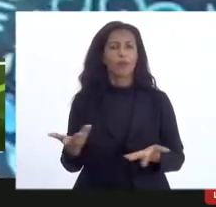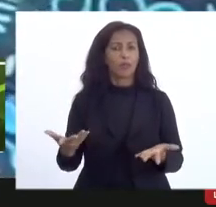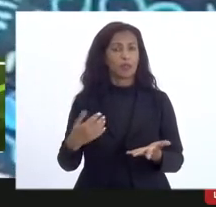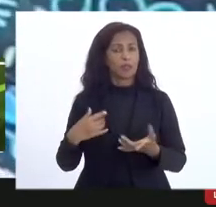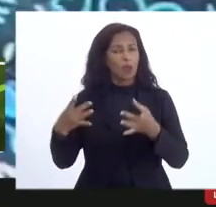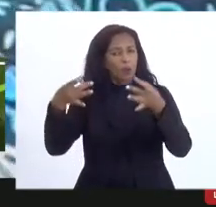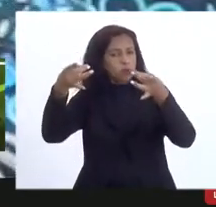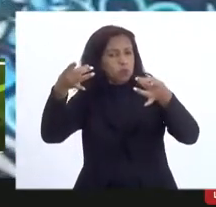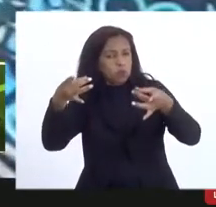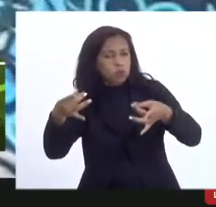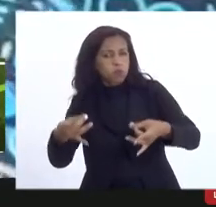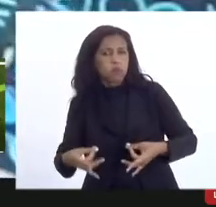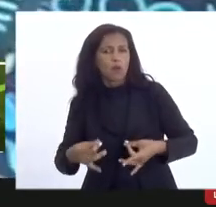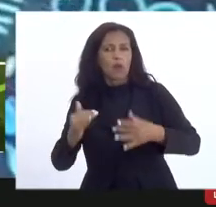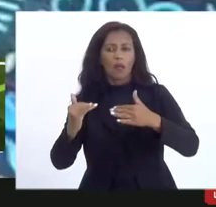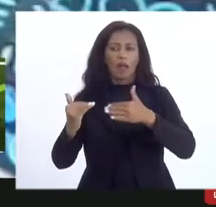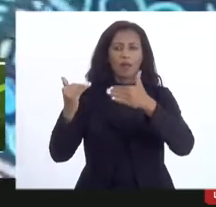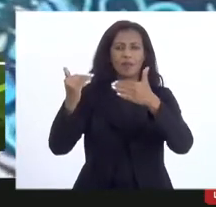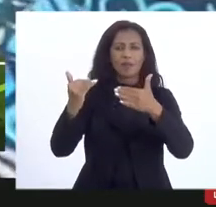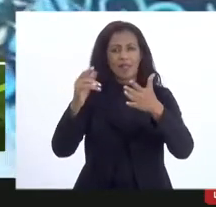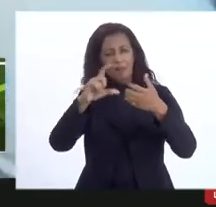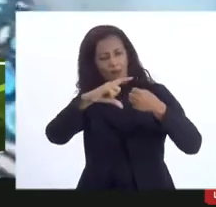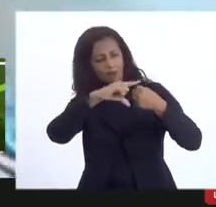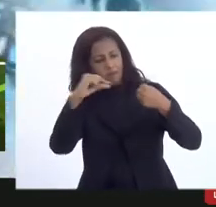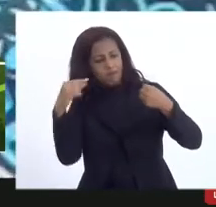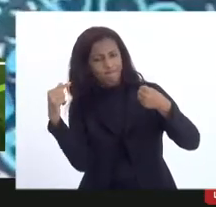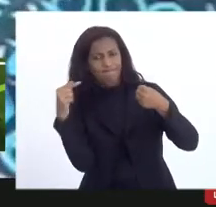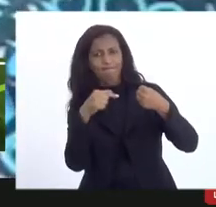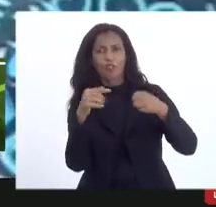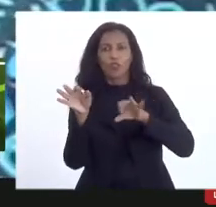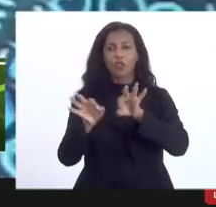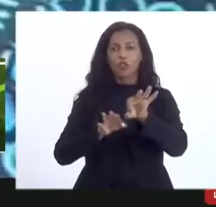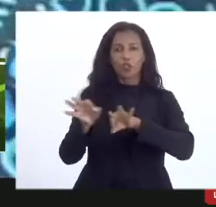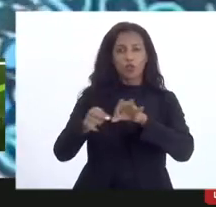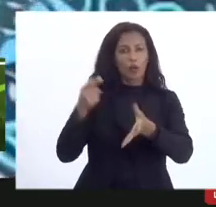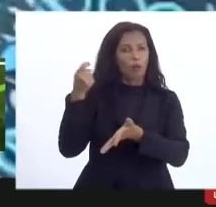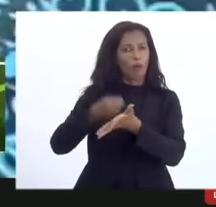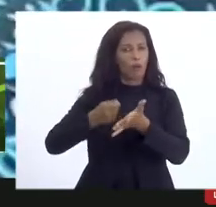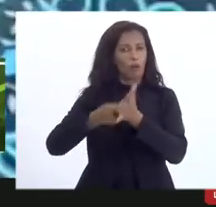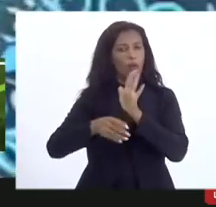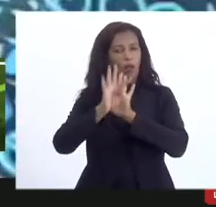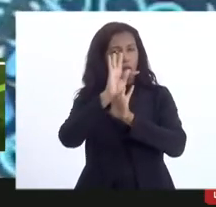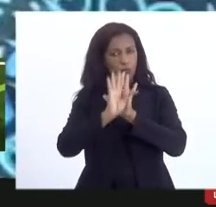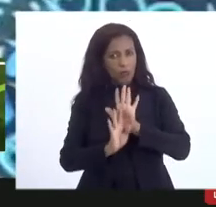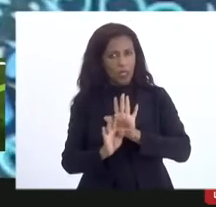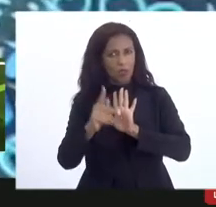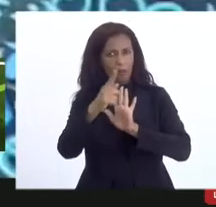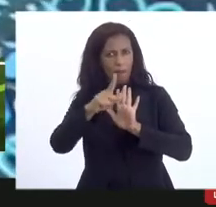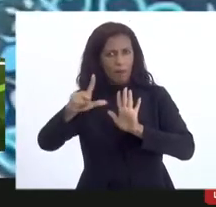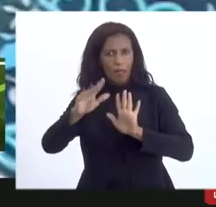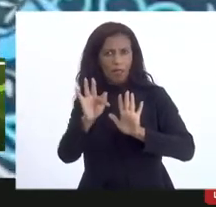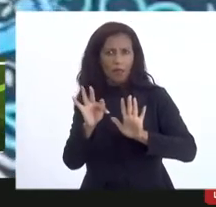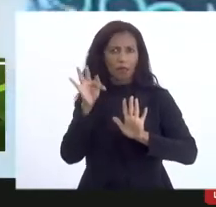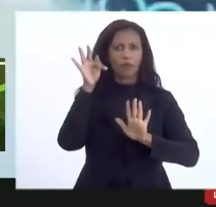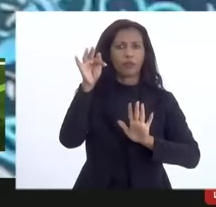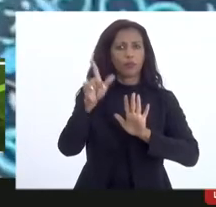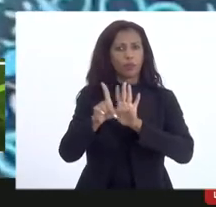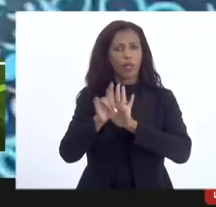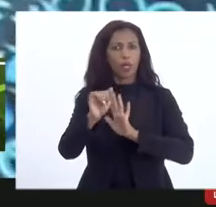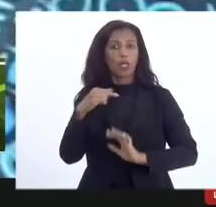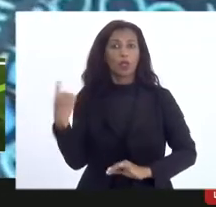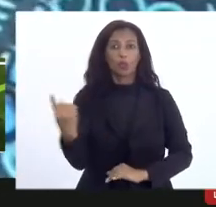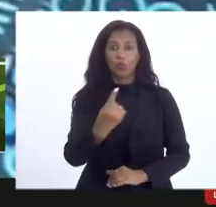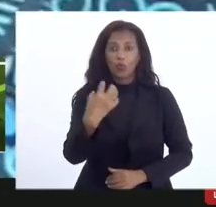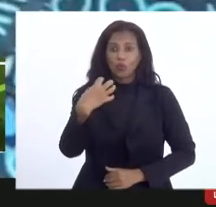detalhamento acima previsto acima previsto de forma exaustiva no próprio texto do PL e da futura lei no nosso